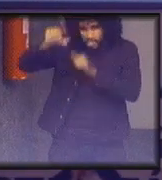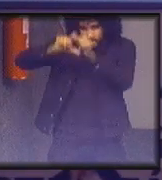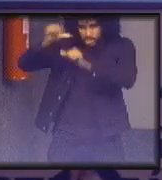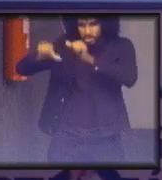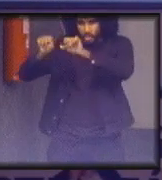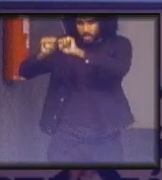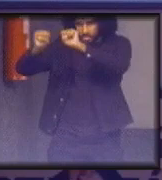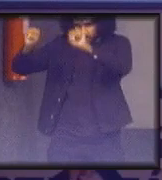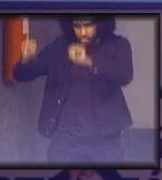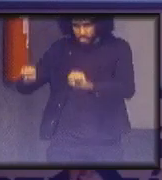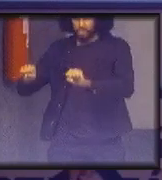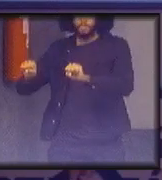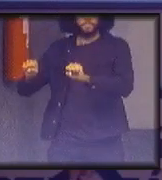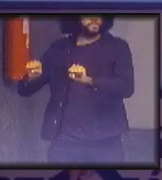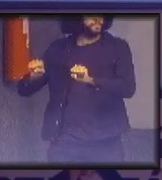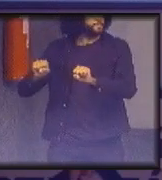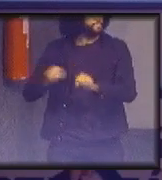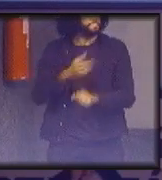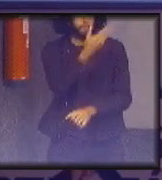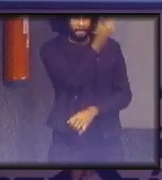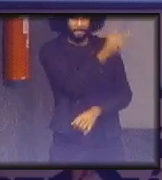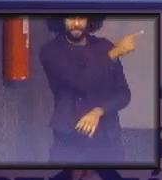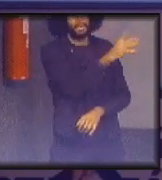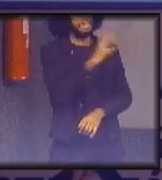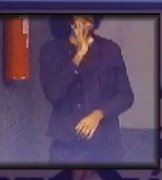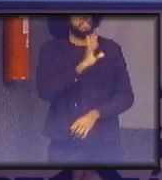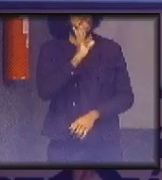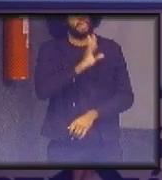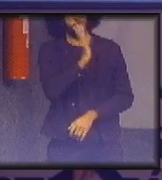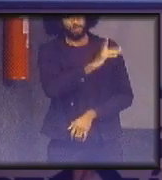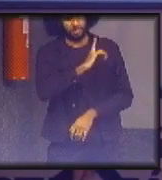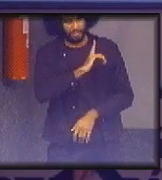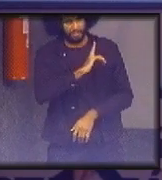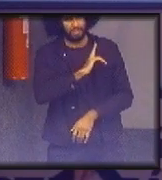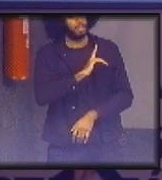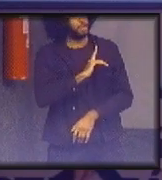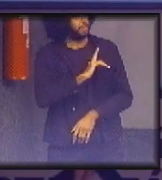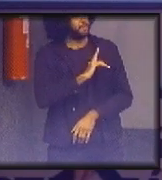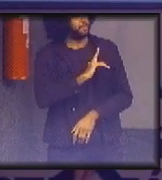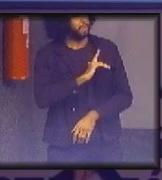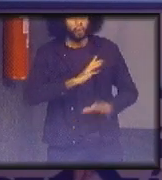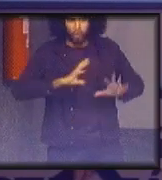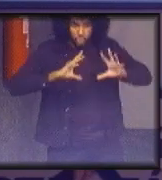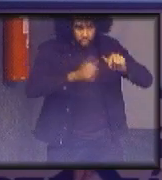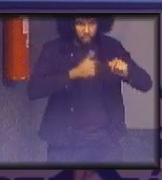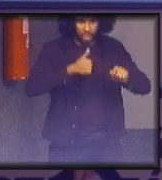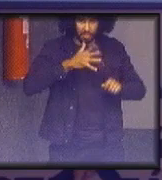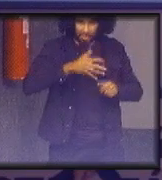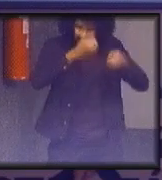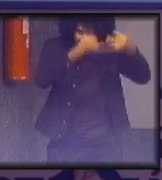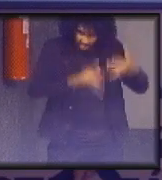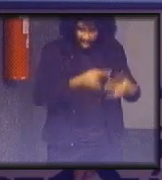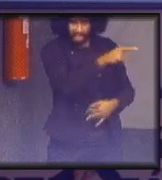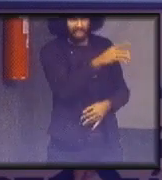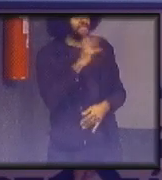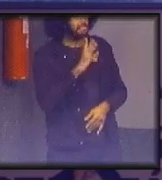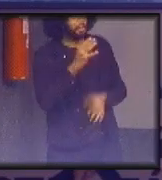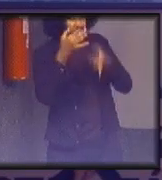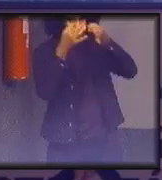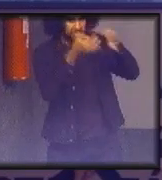sistêmica e isso daqui é o troço mais legal que tem de tudo que eu vou falar para vocês presta atenção